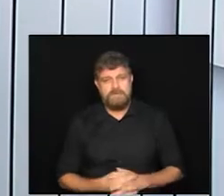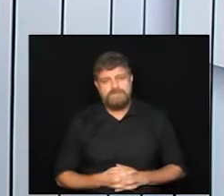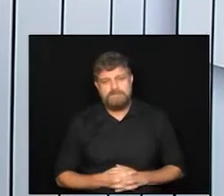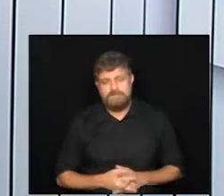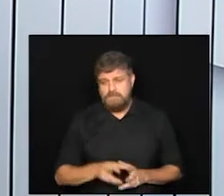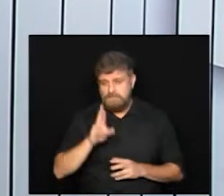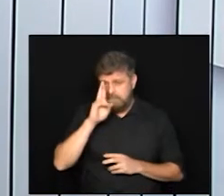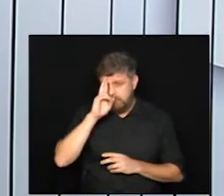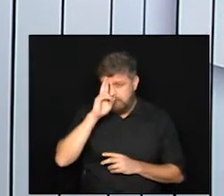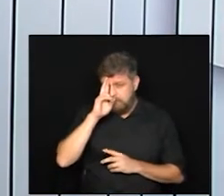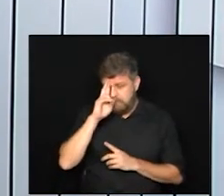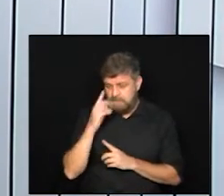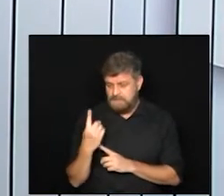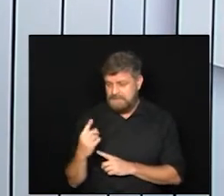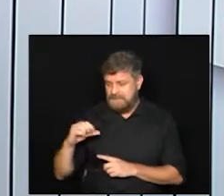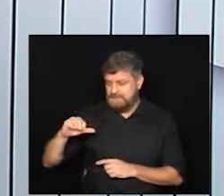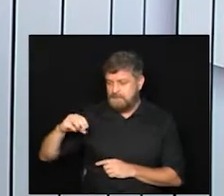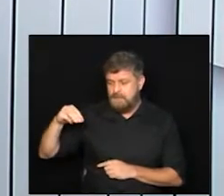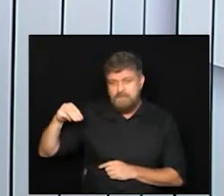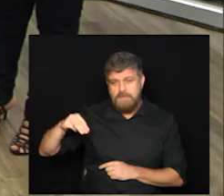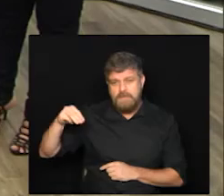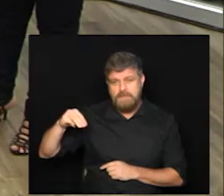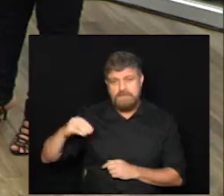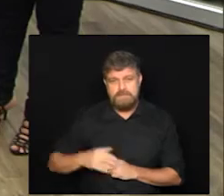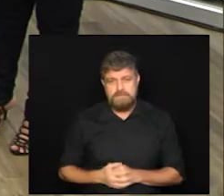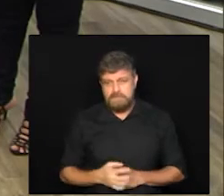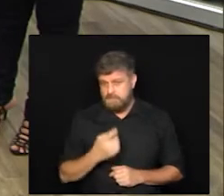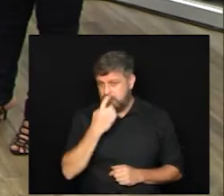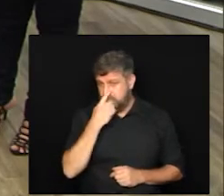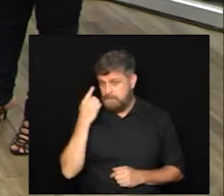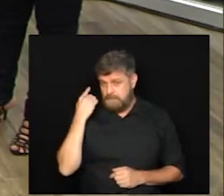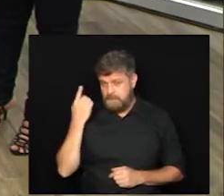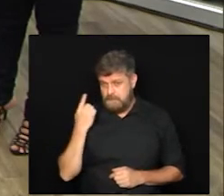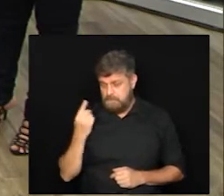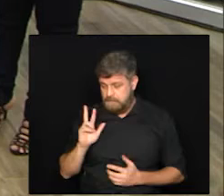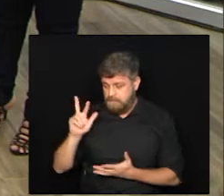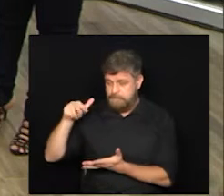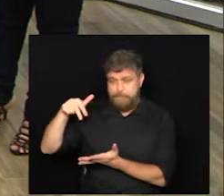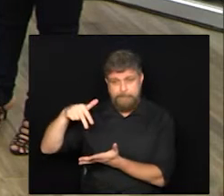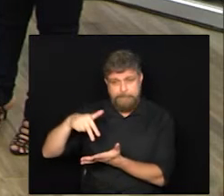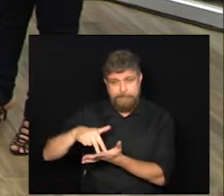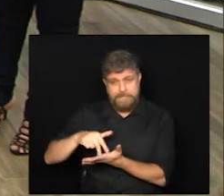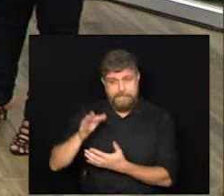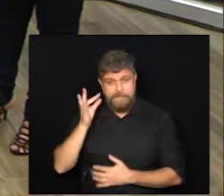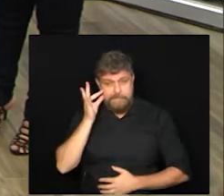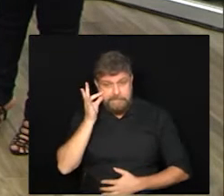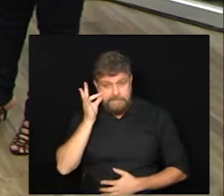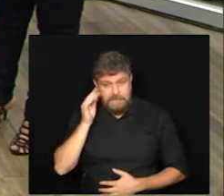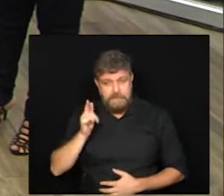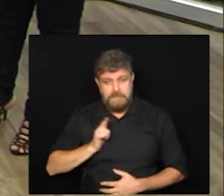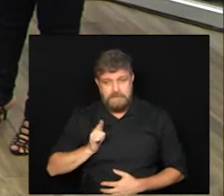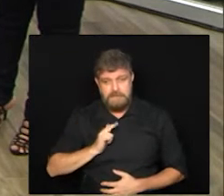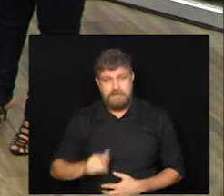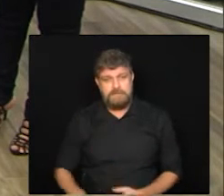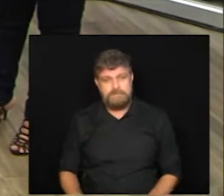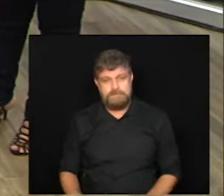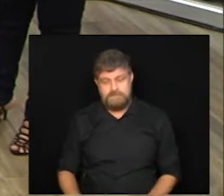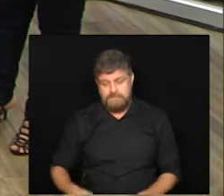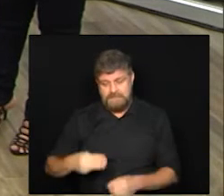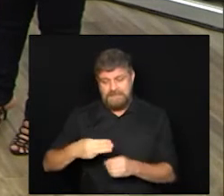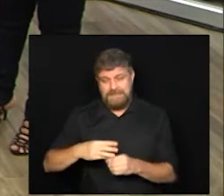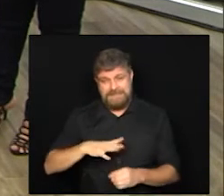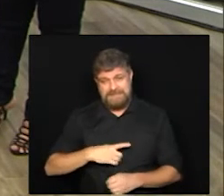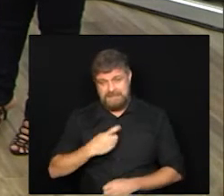Meio dia e 19, a Mirna Abreu já está aqui nos nossos estúdios com as notícias da